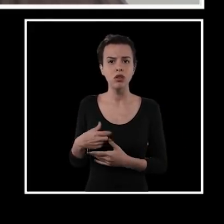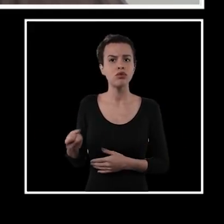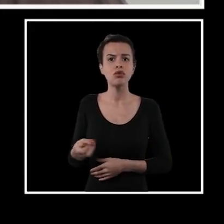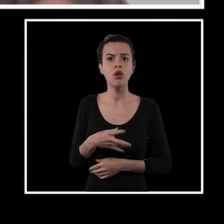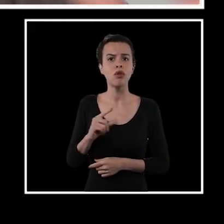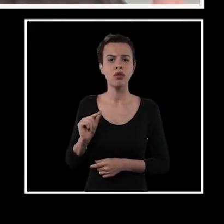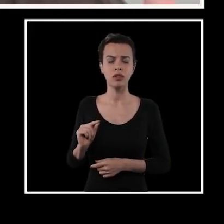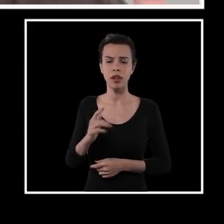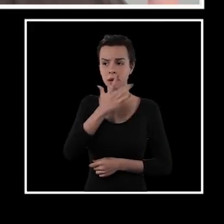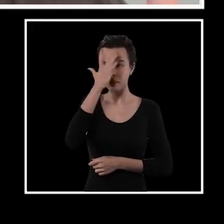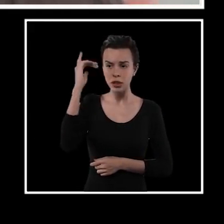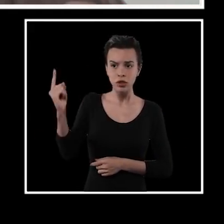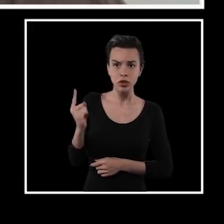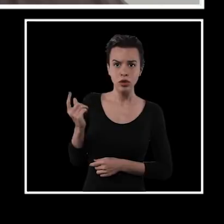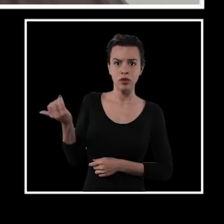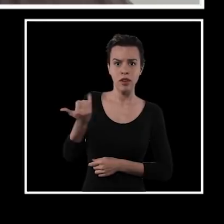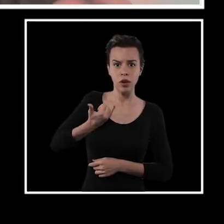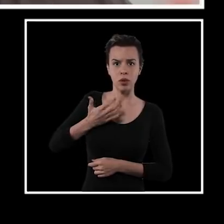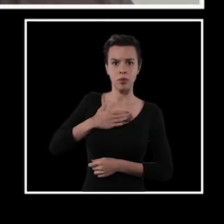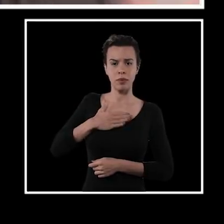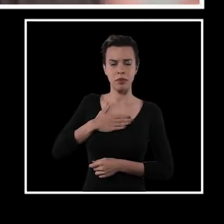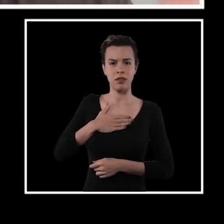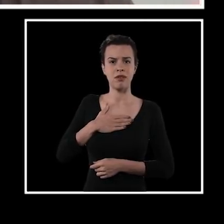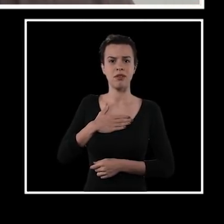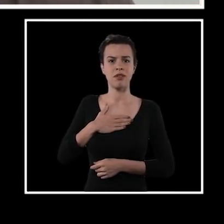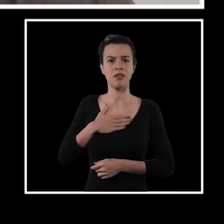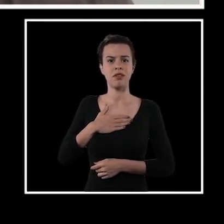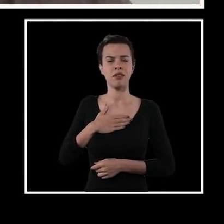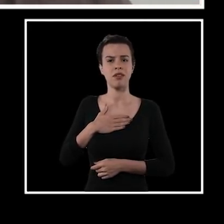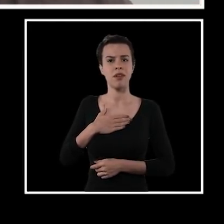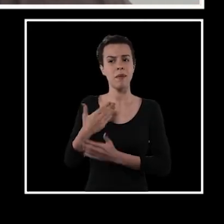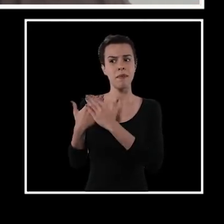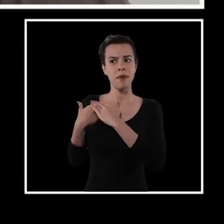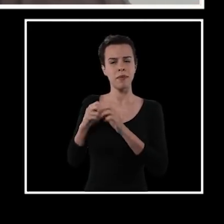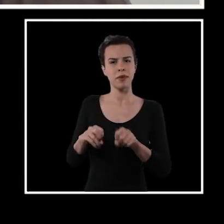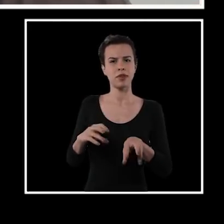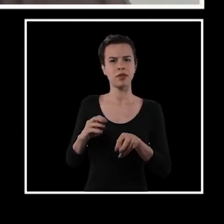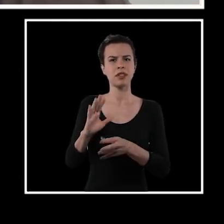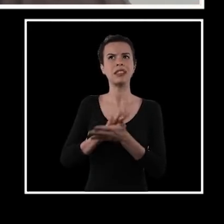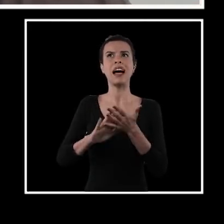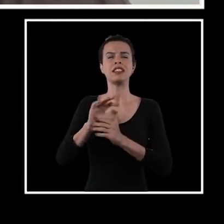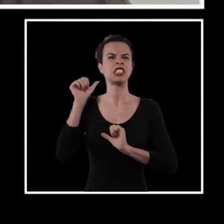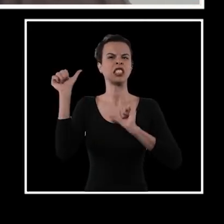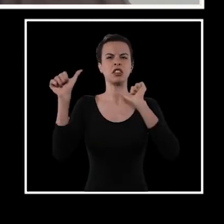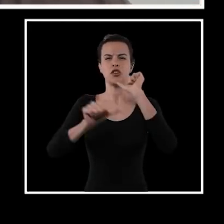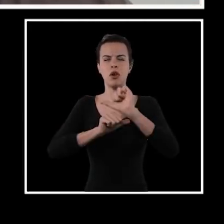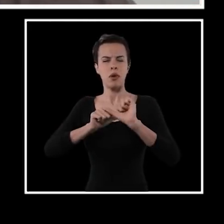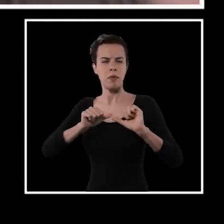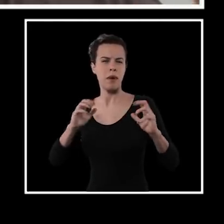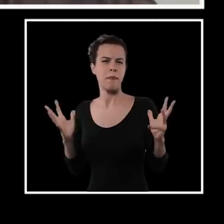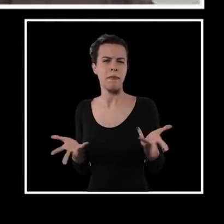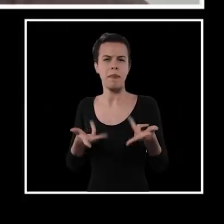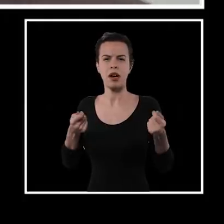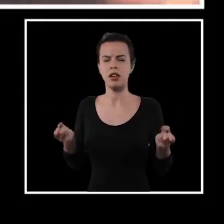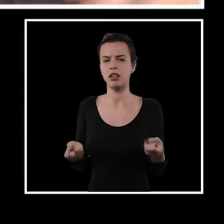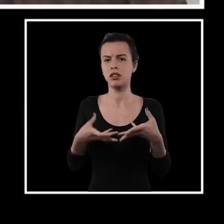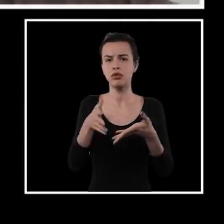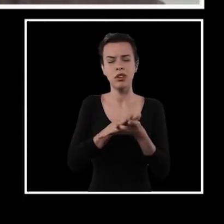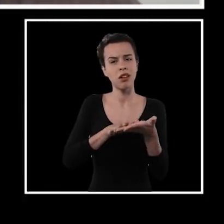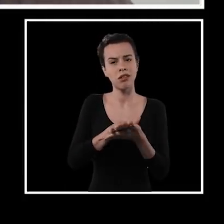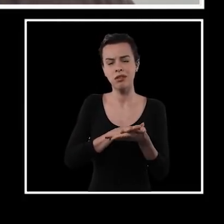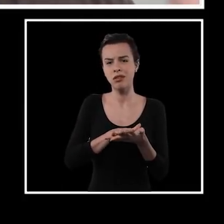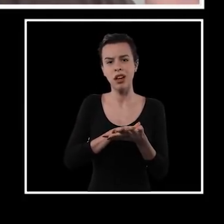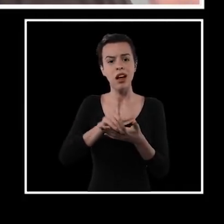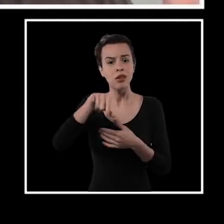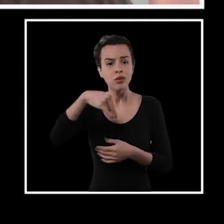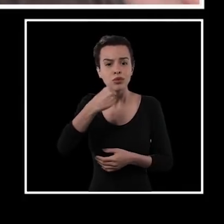eu falei, e o que que teve de novo? Ele, ah, alguém que veio e falou comigo. E teve esse papel de educação, quer dizer, não foi nada transformador, não